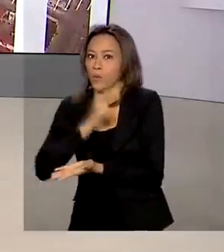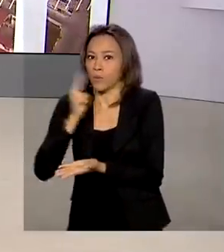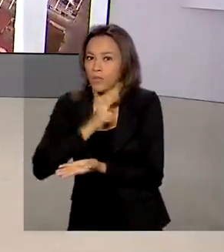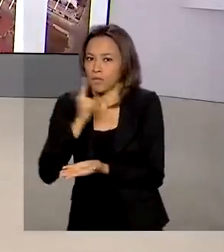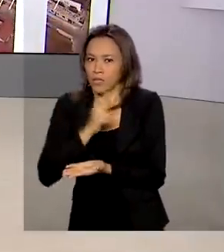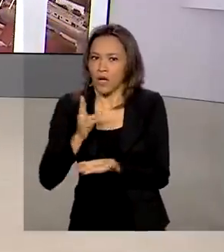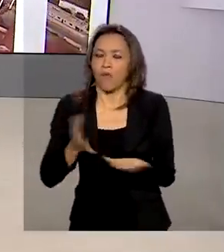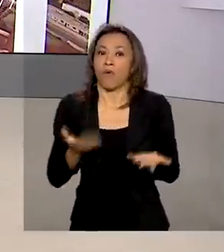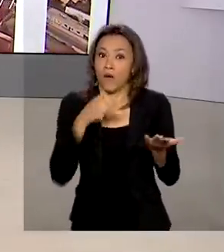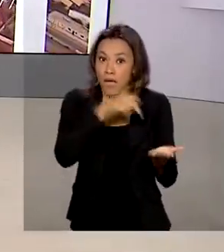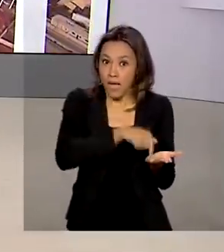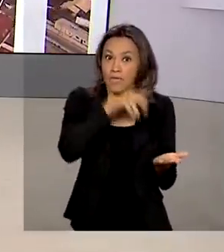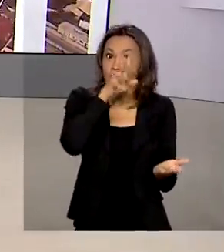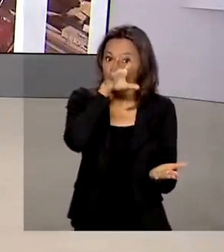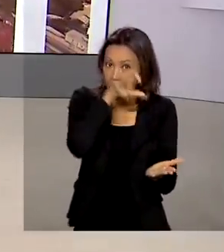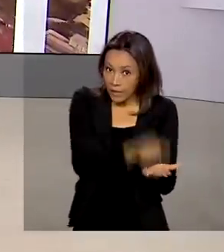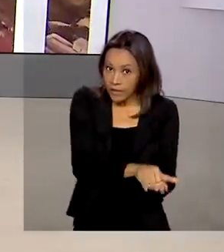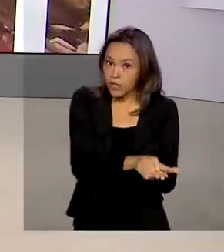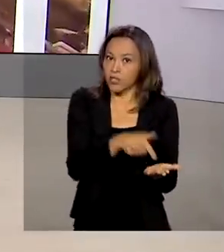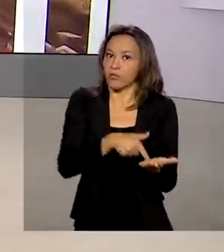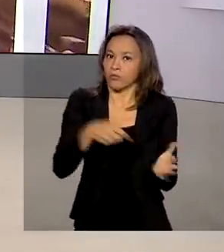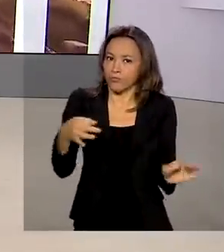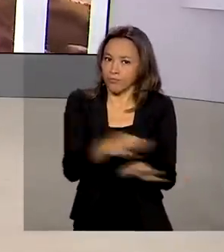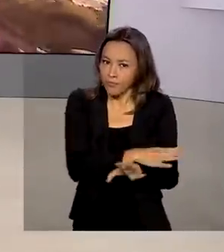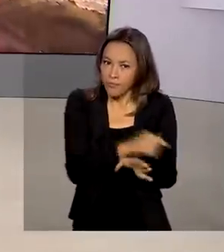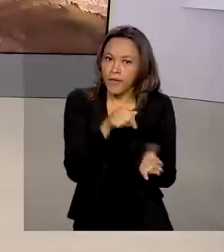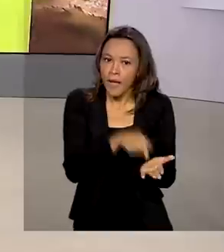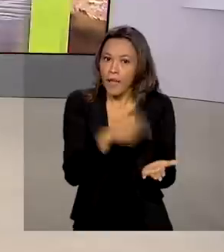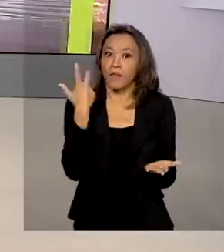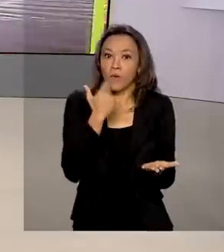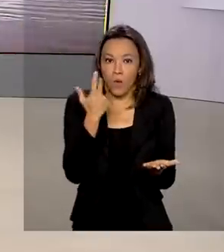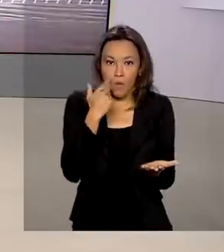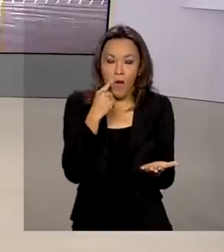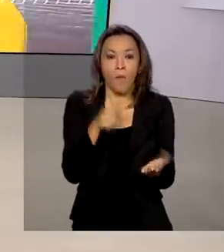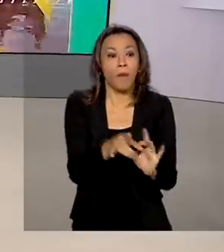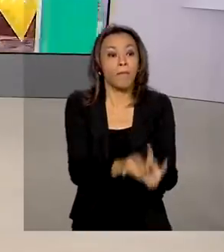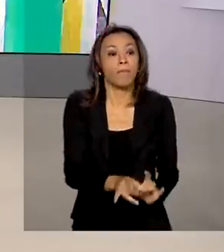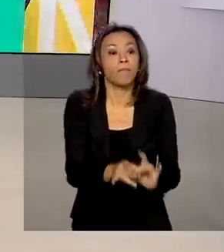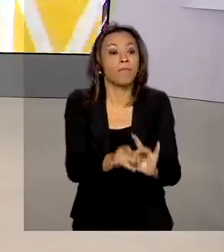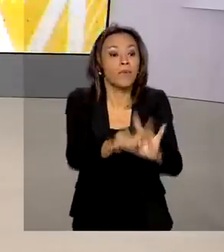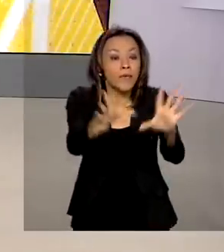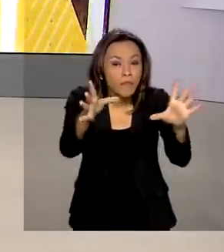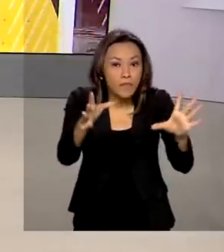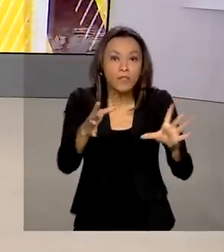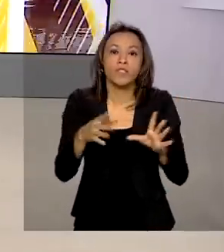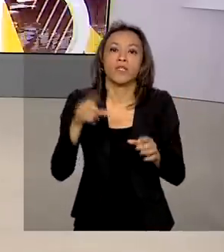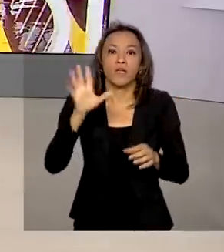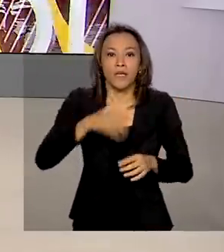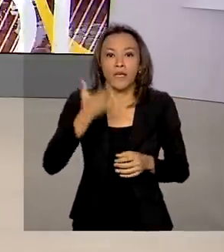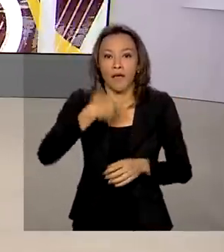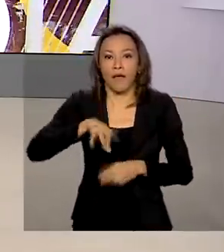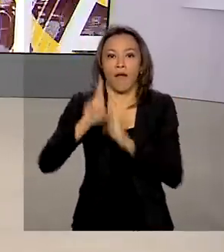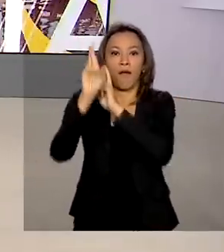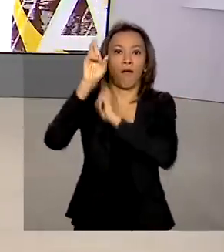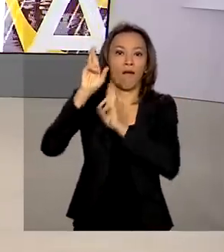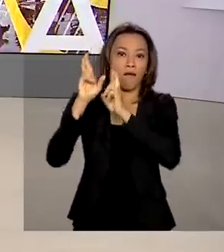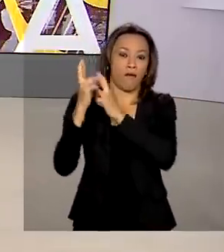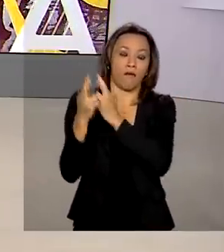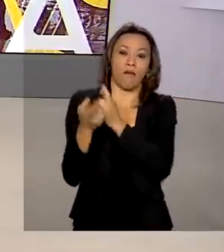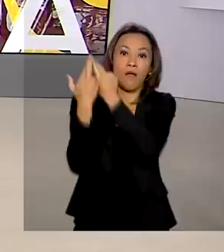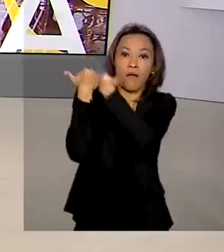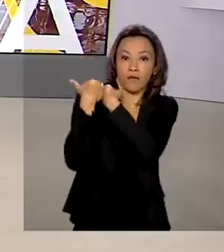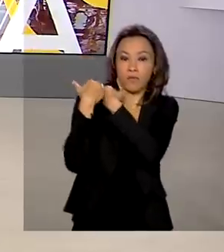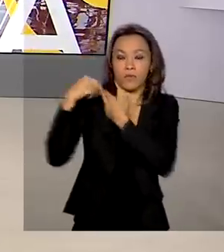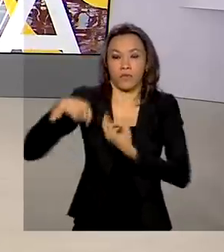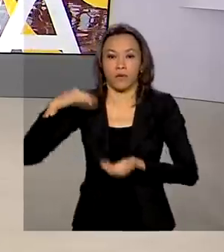Brasil, o chamado registro definitivo seria a via normal para a liberação das doses, que é feita pela Agência Nacional de Vigilância